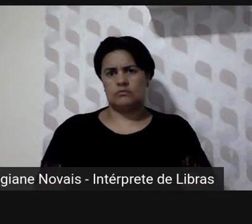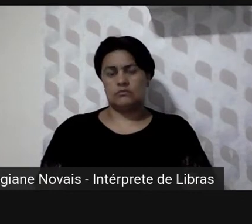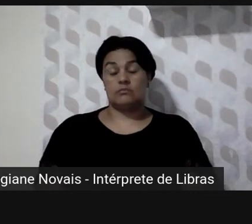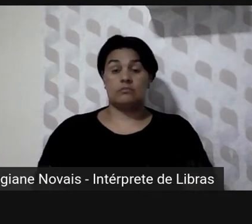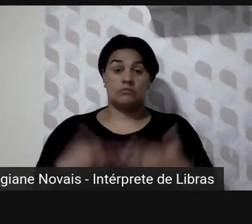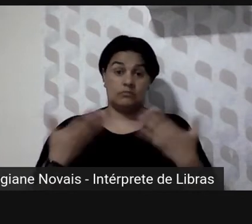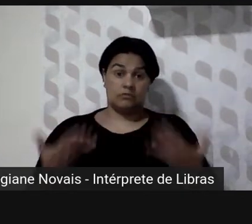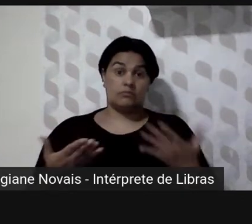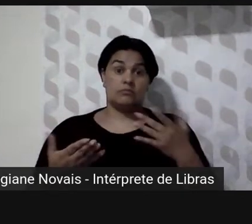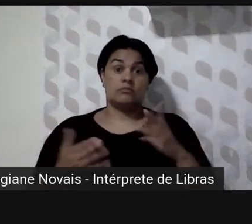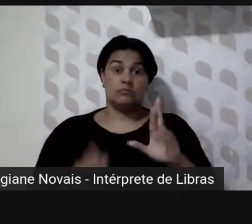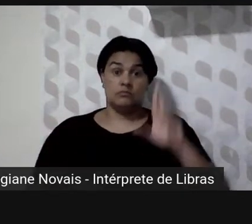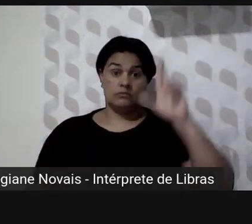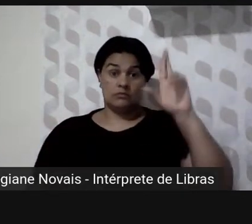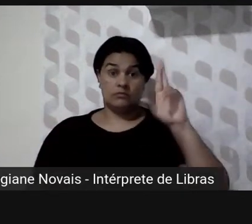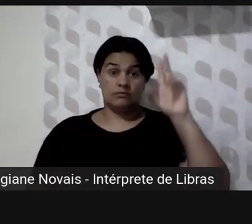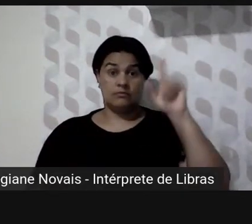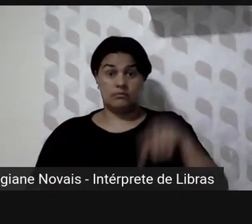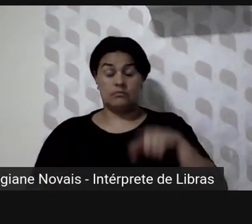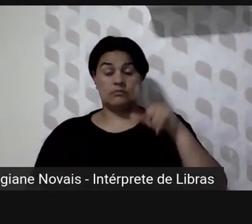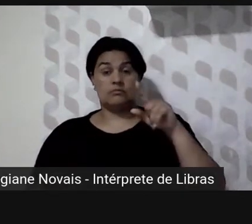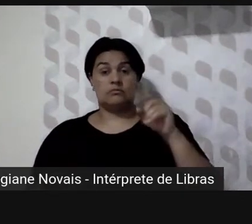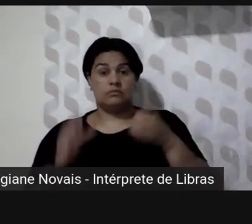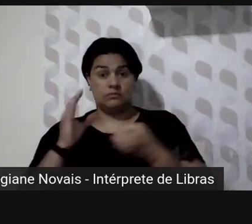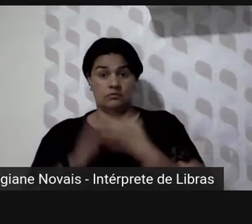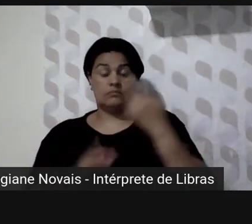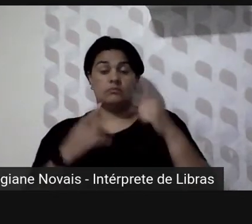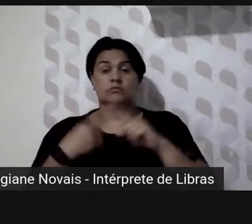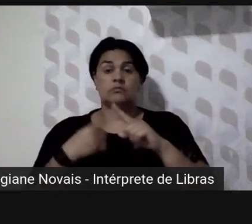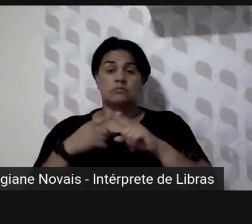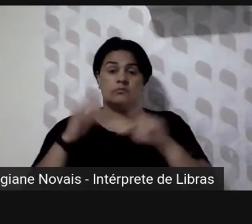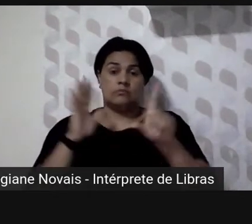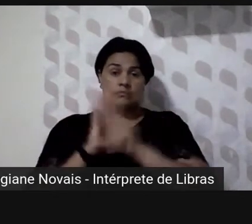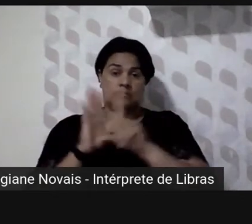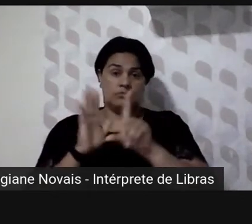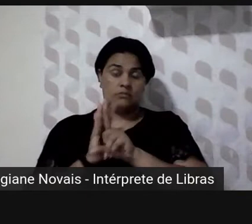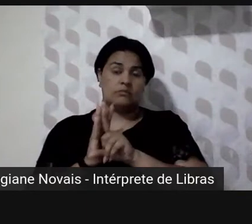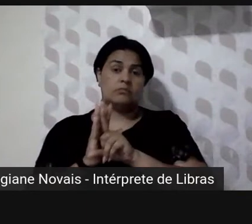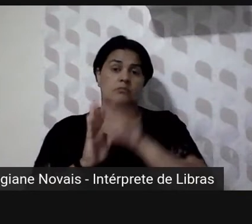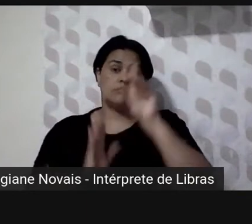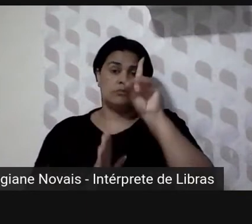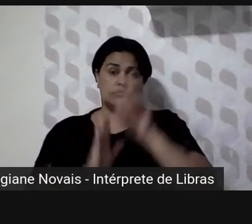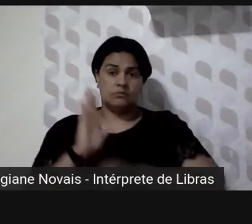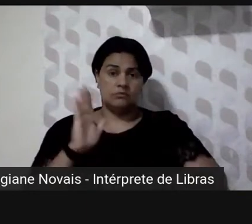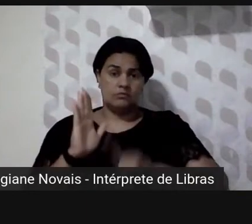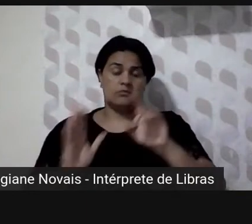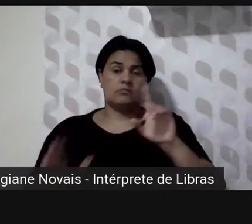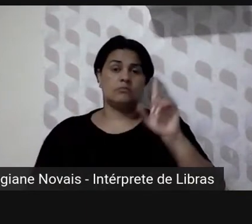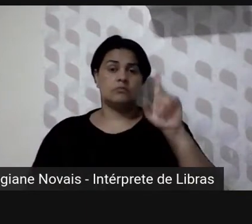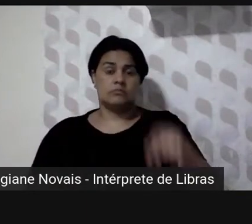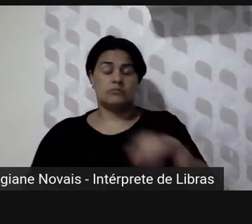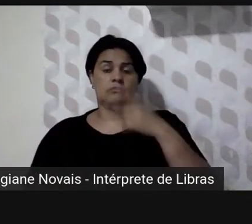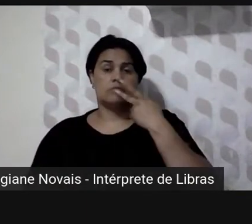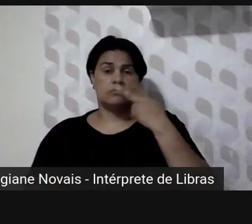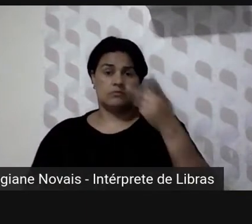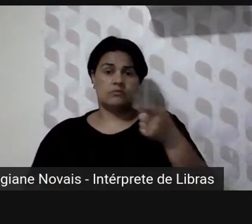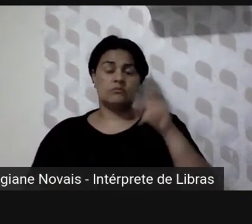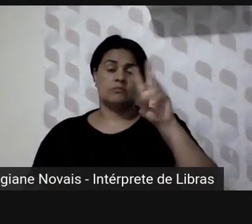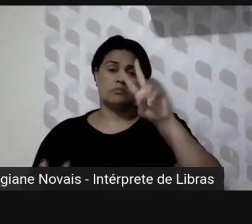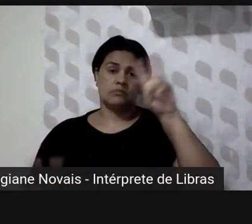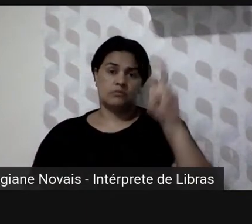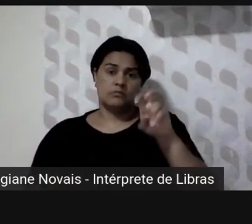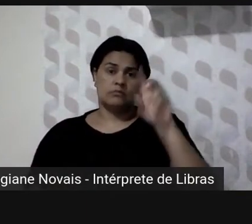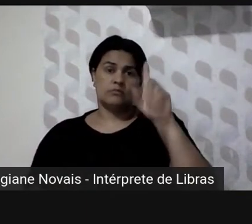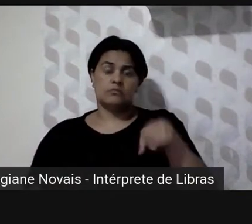própria lei de direito autoral me parece que ela aborda ela toca nessa questão uma sugestão nesse sentido já é